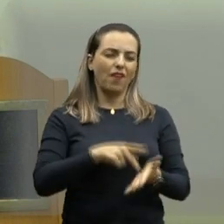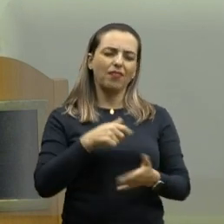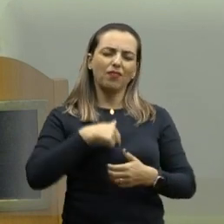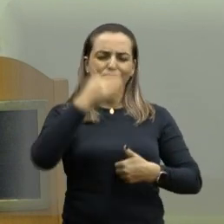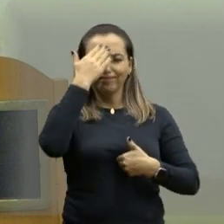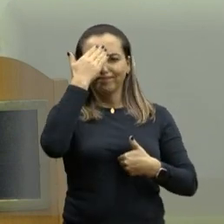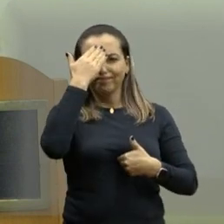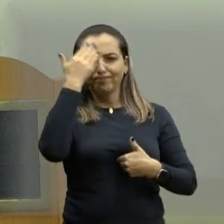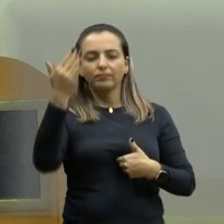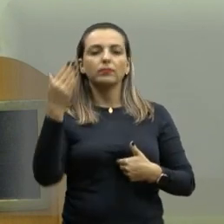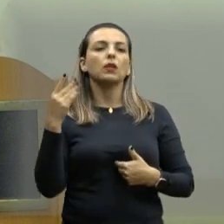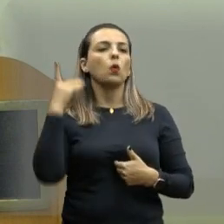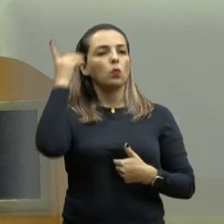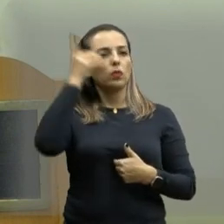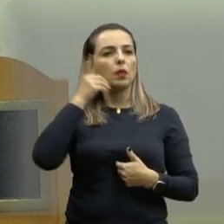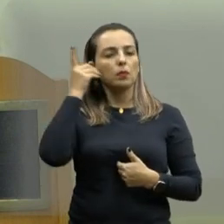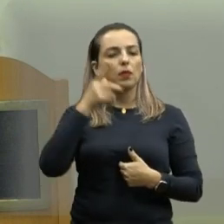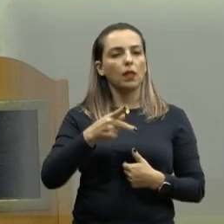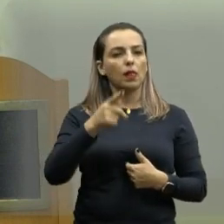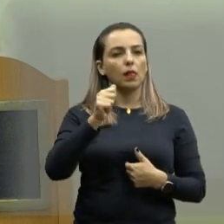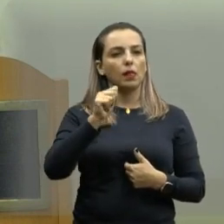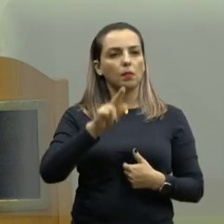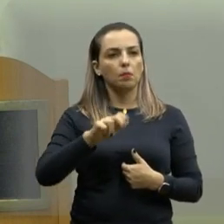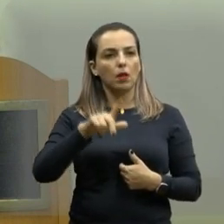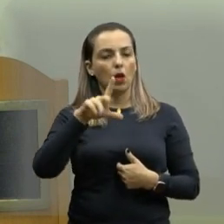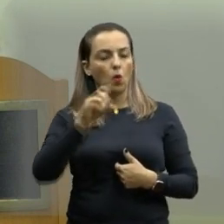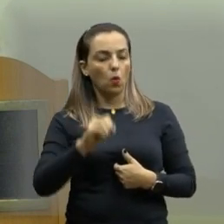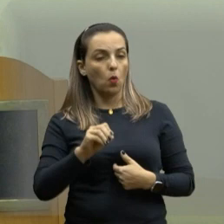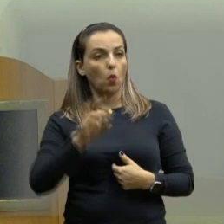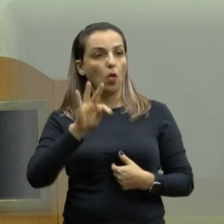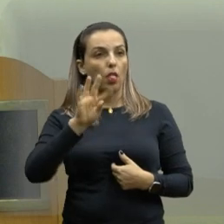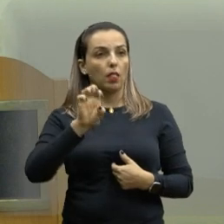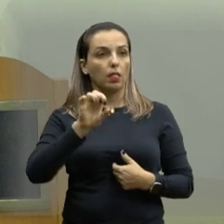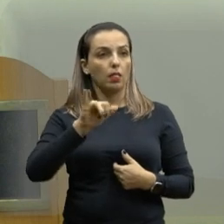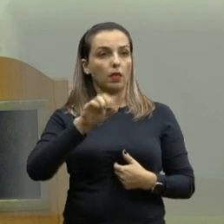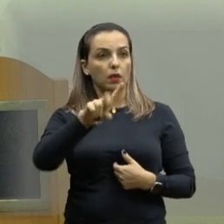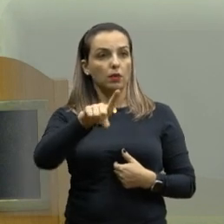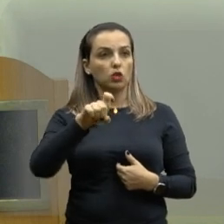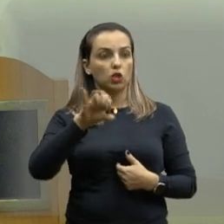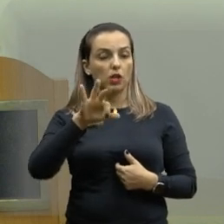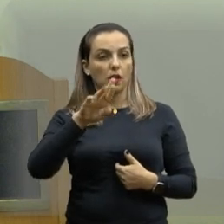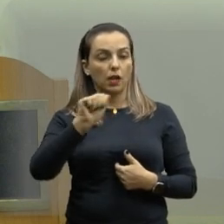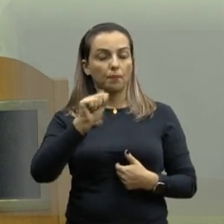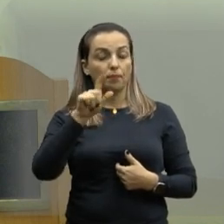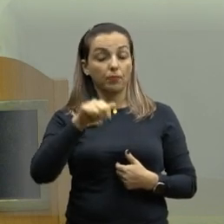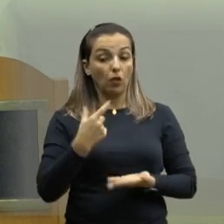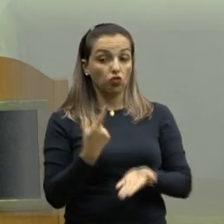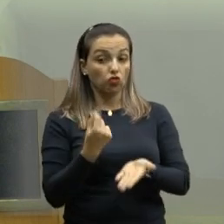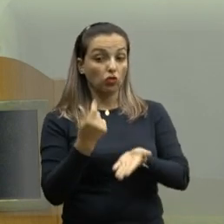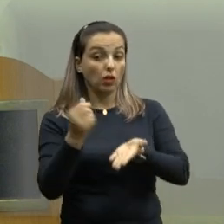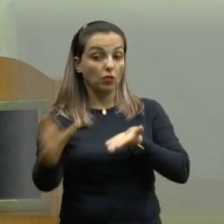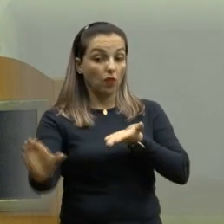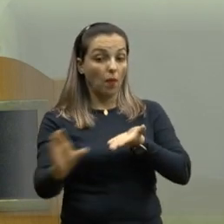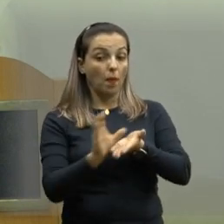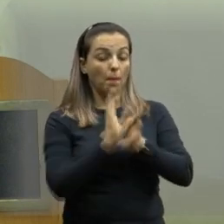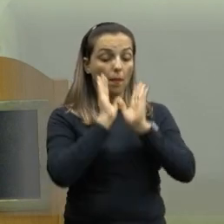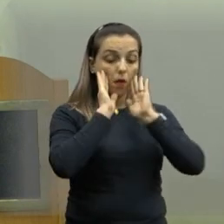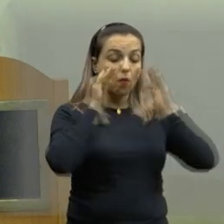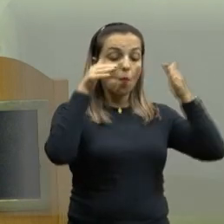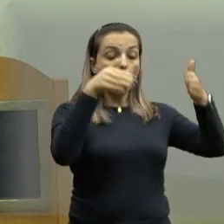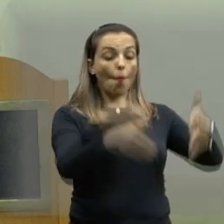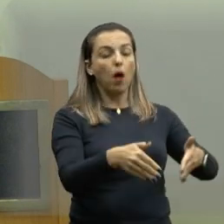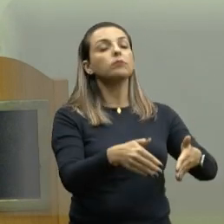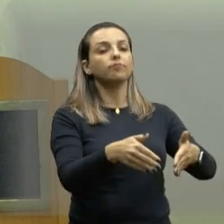grata ao deputado federal Paulo Teixeira, reeleito, que nos destinou a emenda que pôde ser destinada e